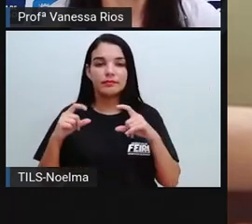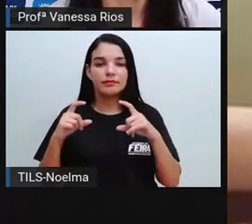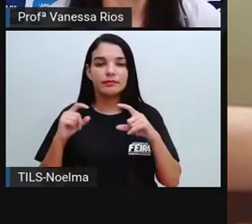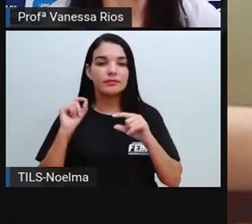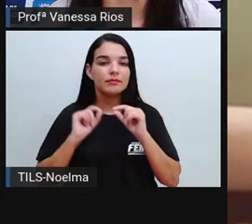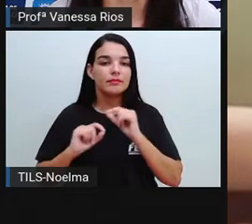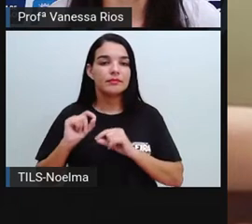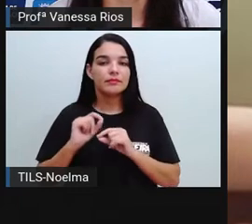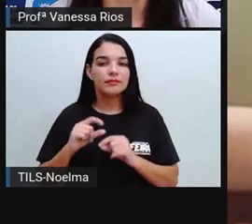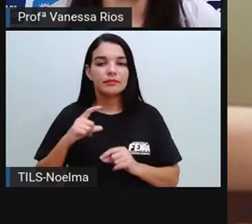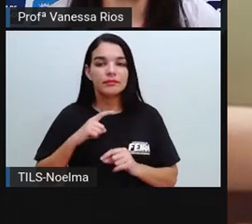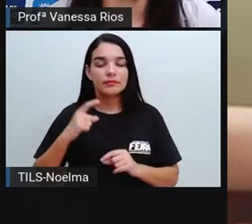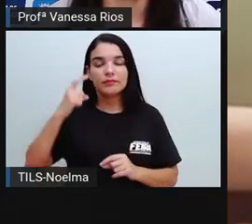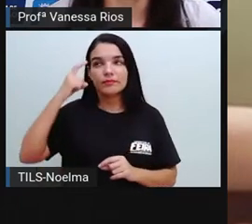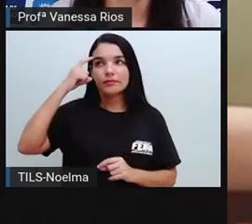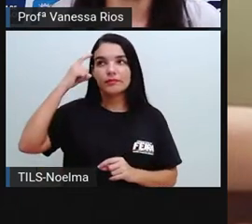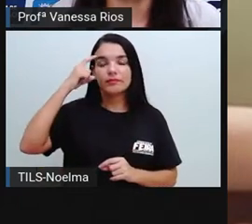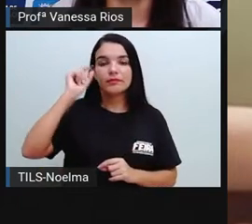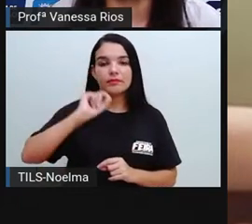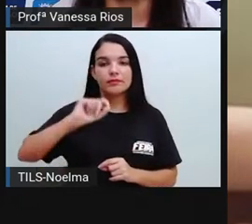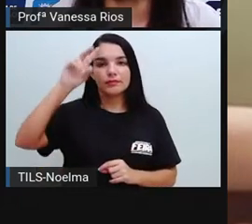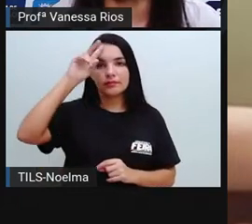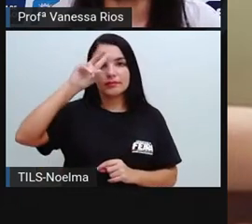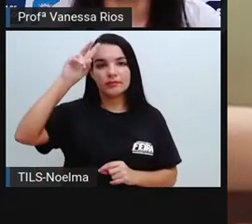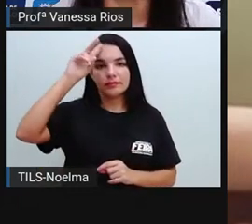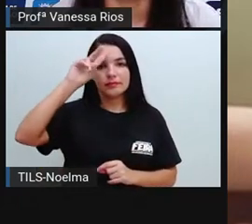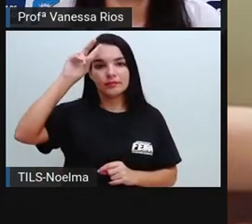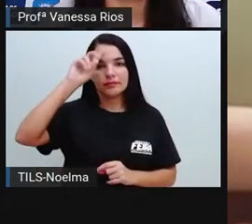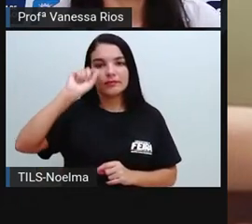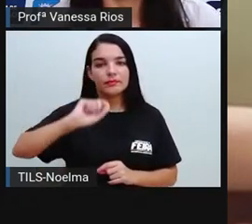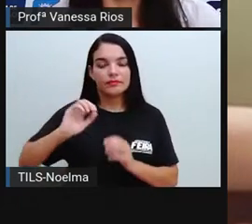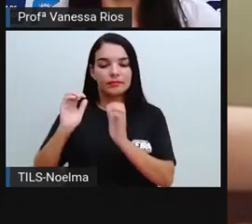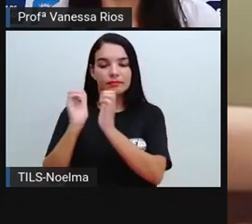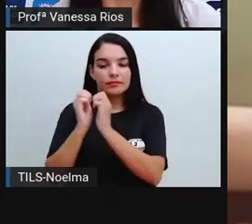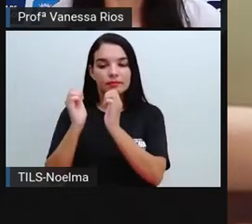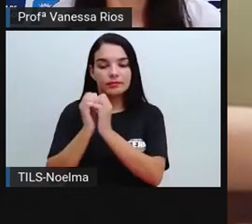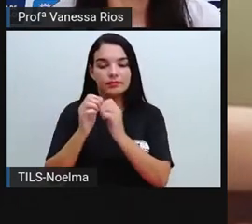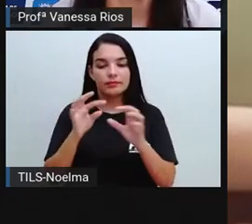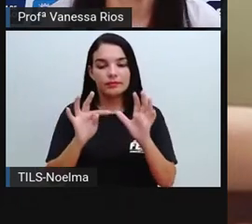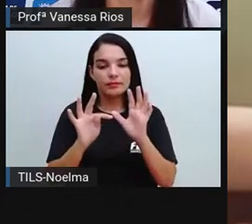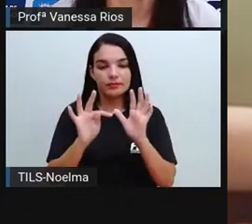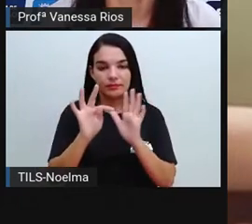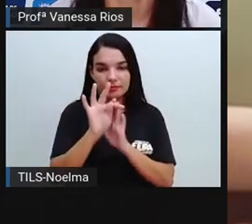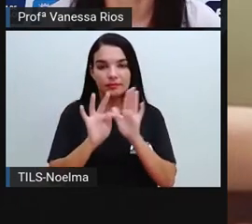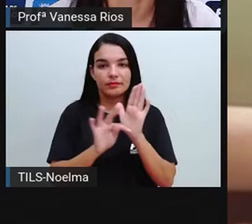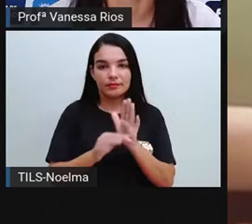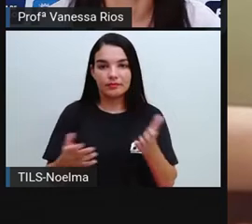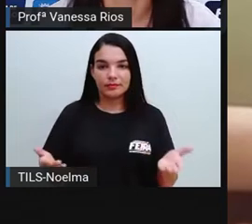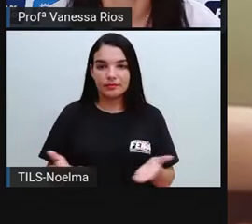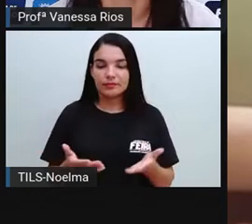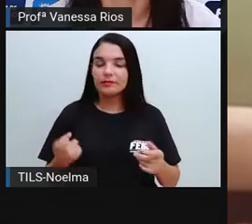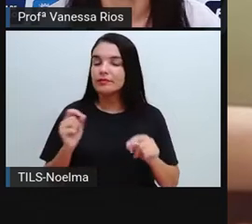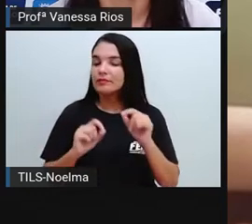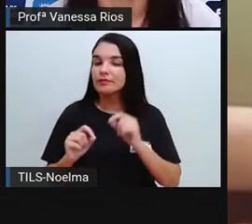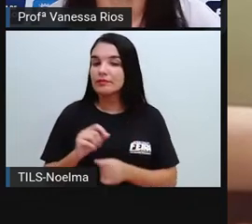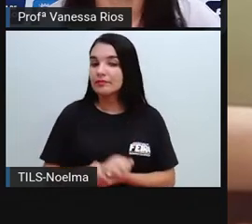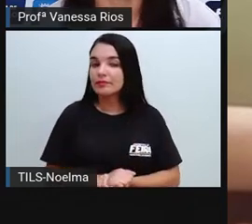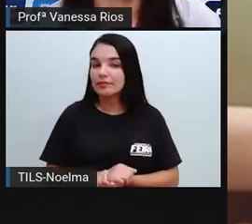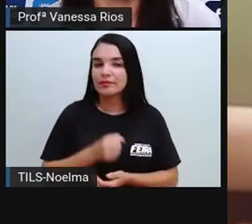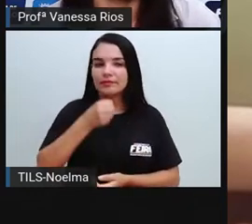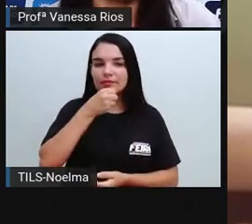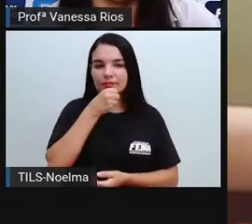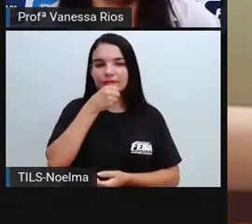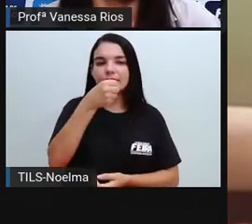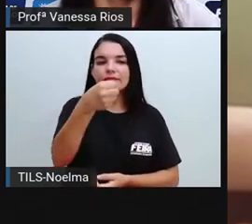leva a gente a pensar e a lembrarmos do gênero textual que estamos estudando nesta videoaula, que é a